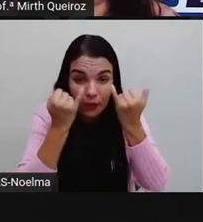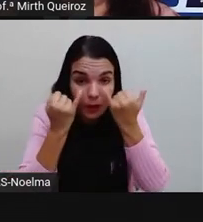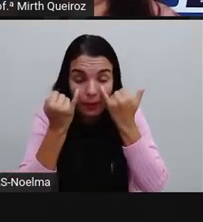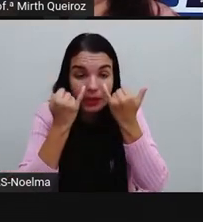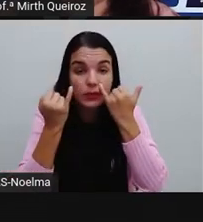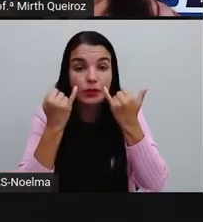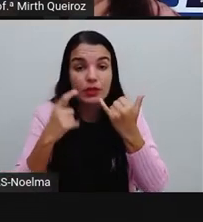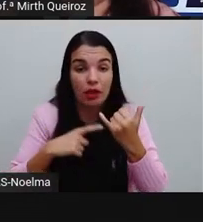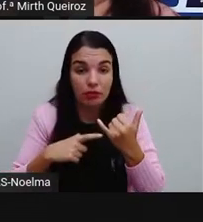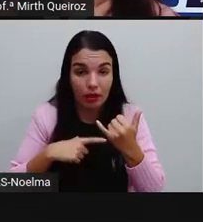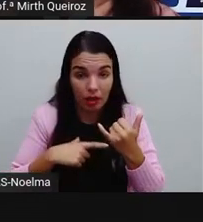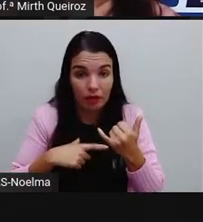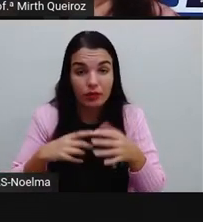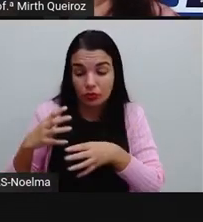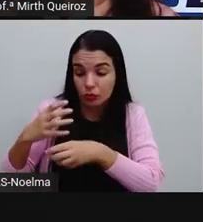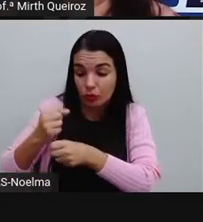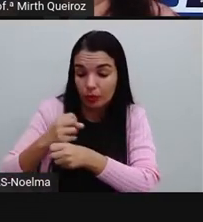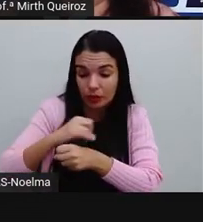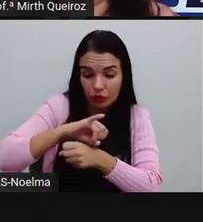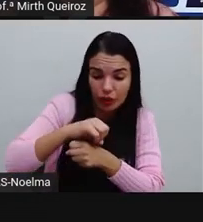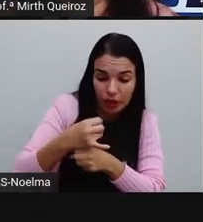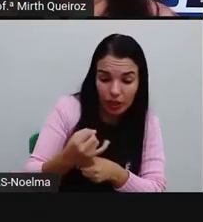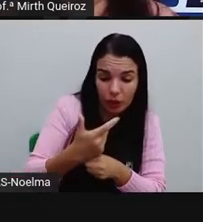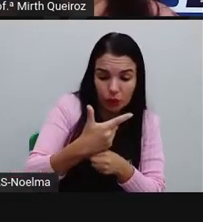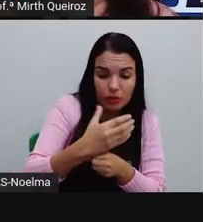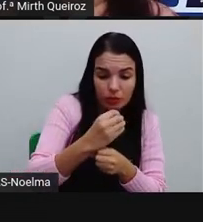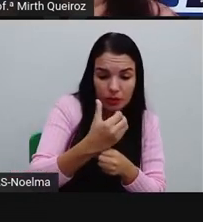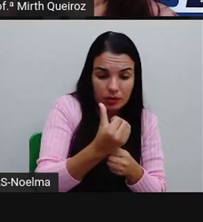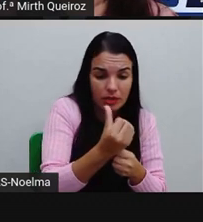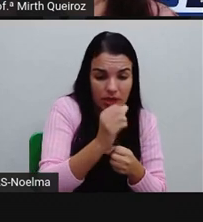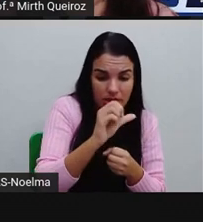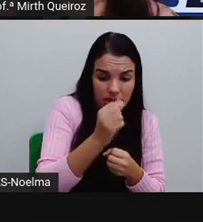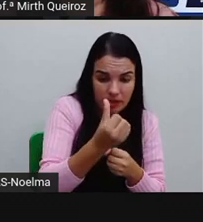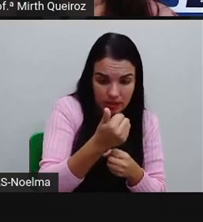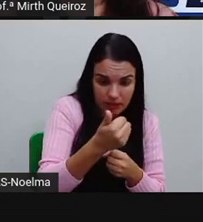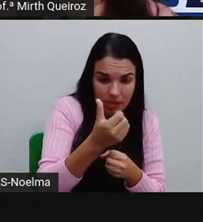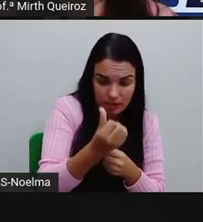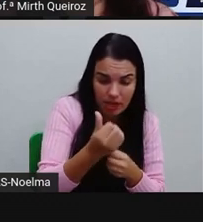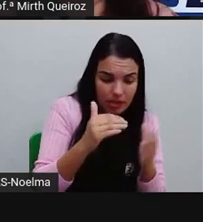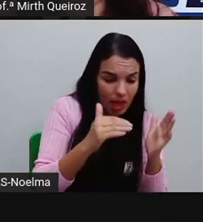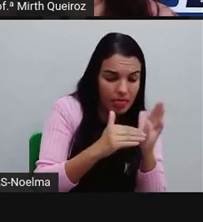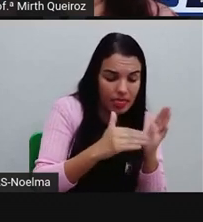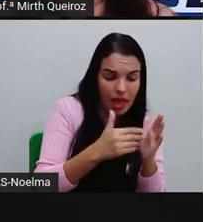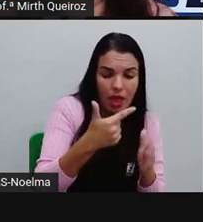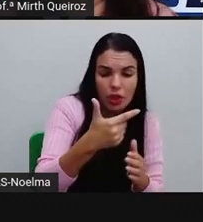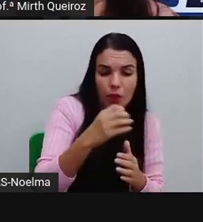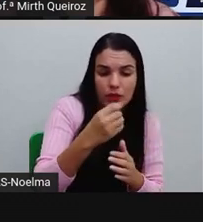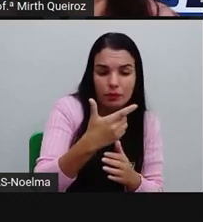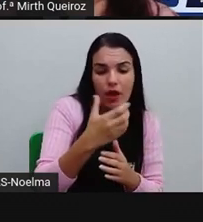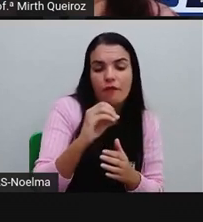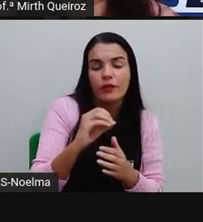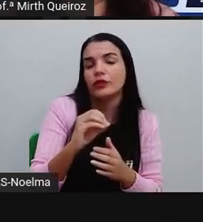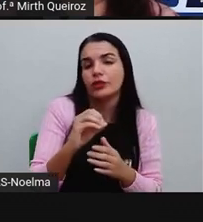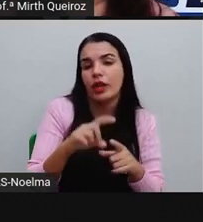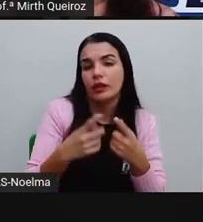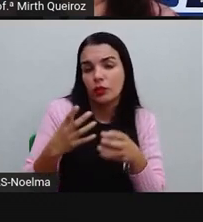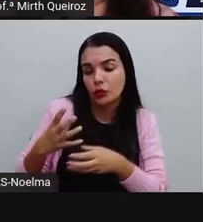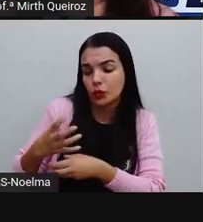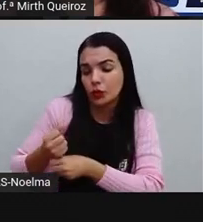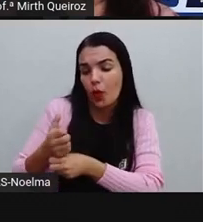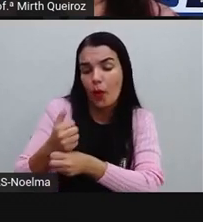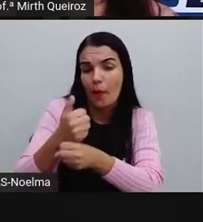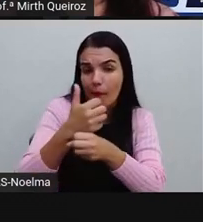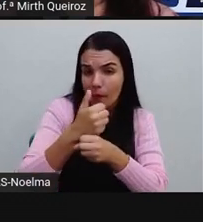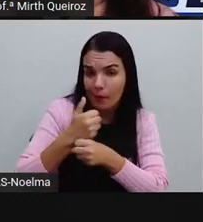informações aí de janeiro de 2016, janeiro de 2017, 2018, 2019 e 2020. Nós somamos